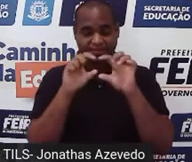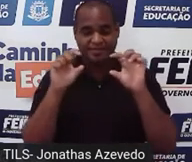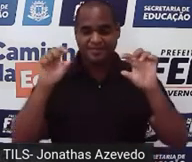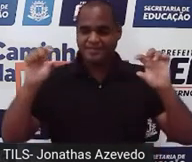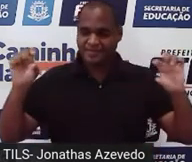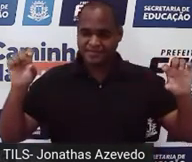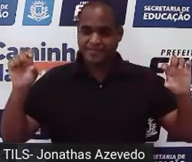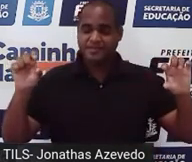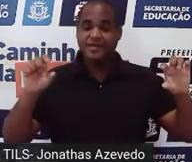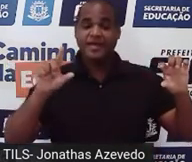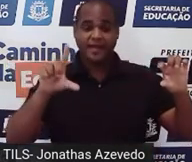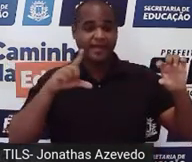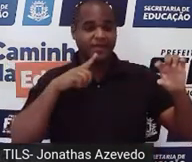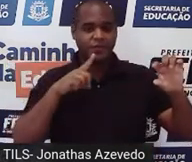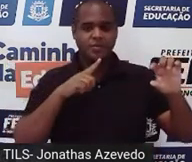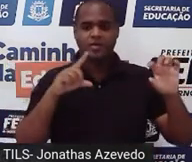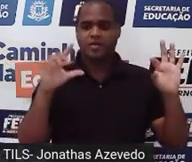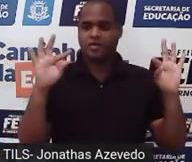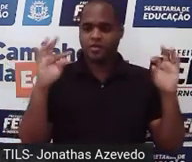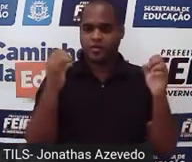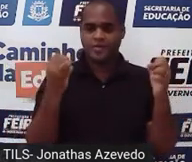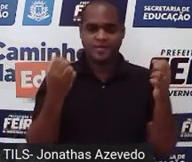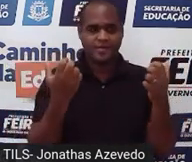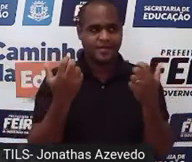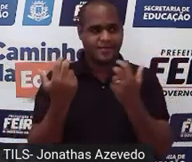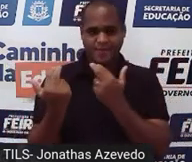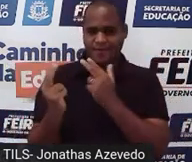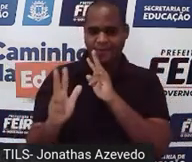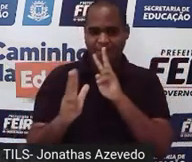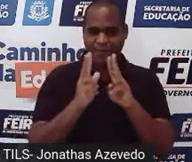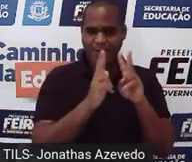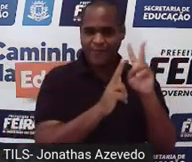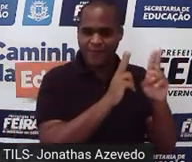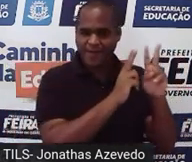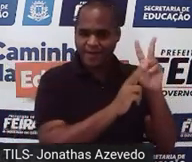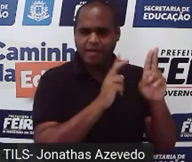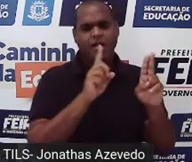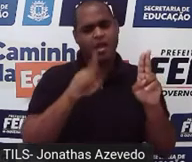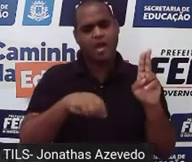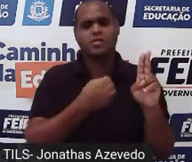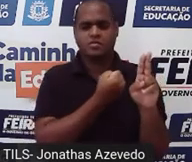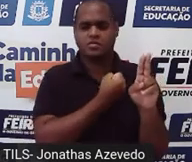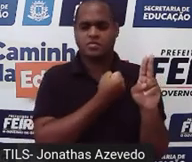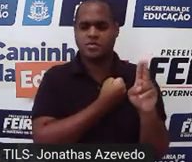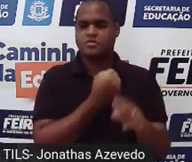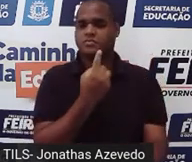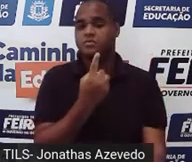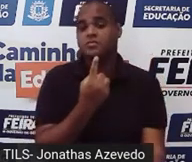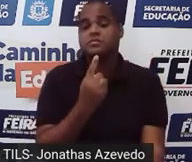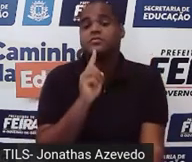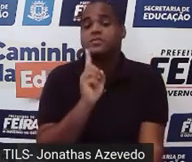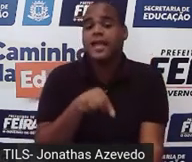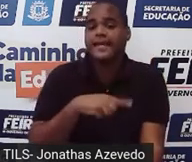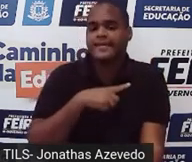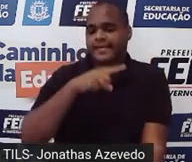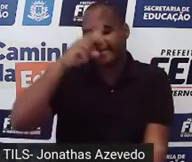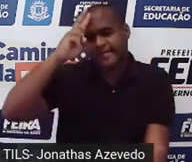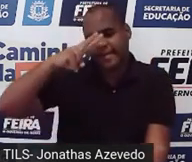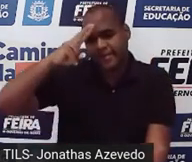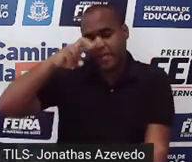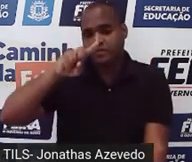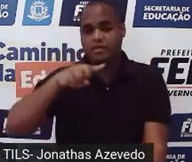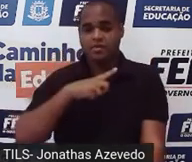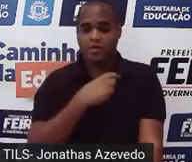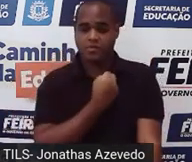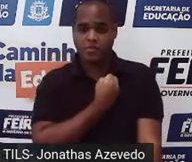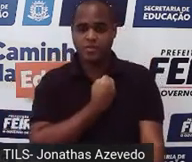pra gente perceber que todas elas têm lá em cima o número 1. E só lembrando que esses números que